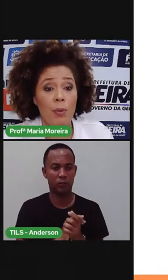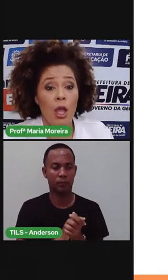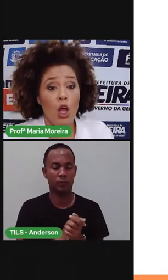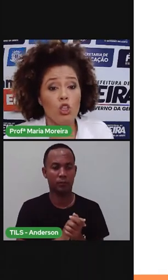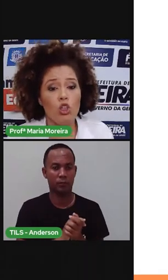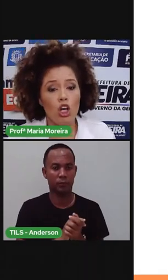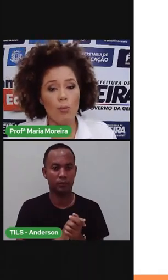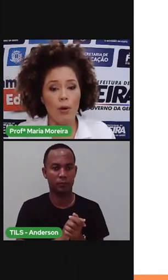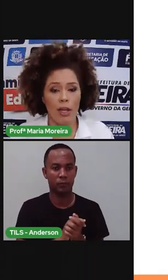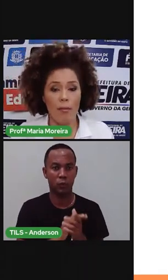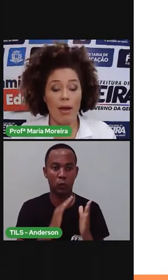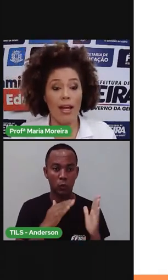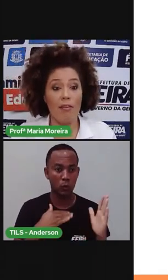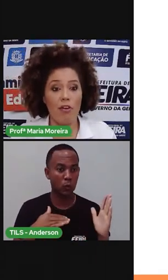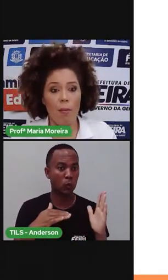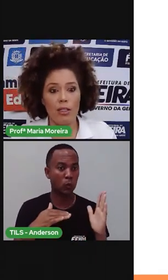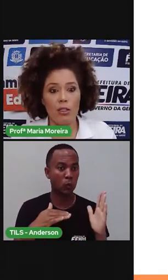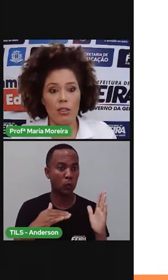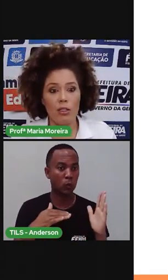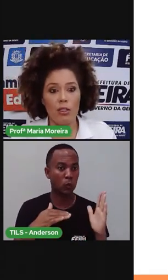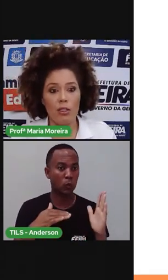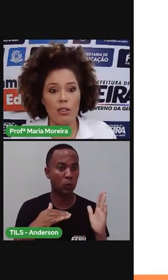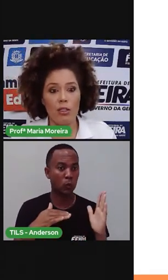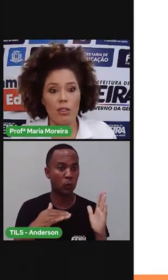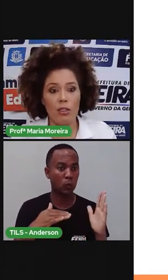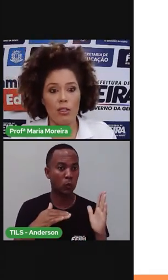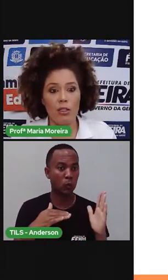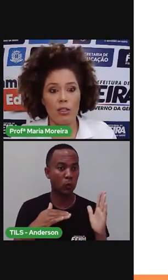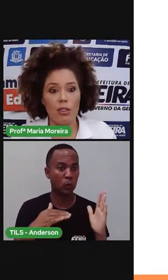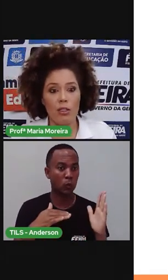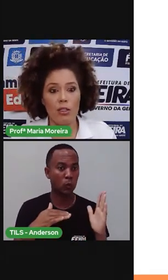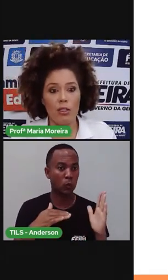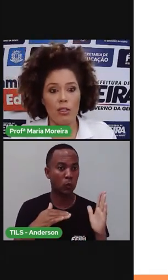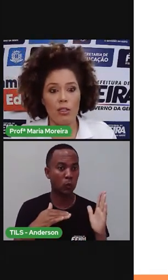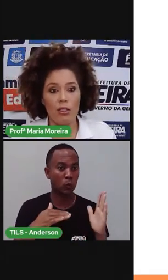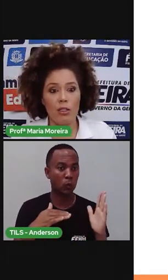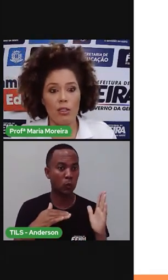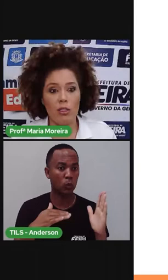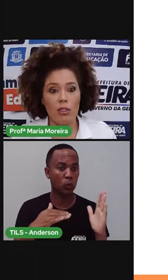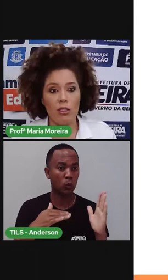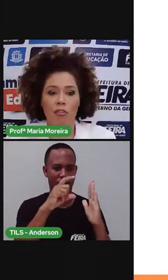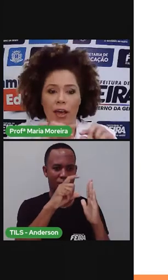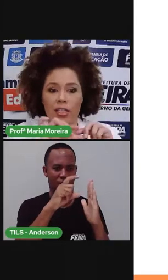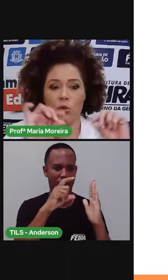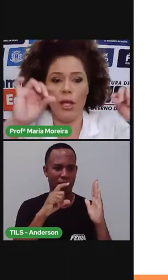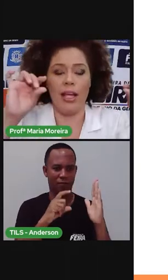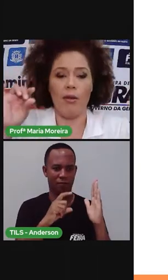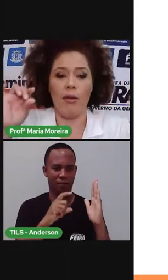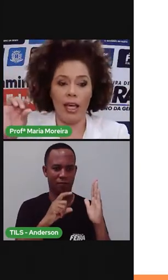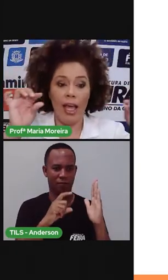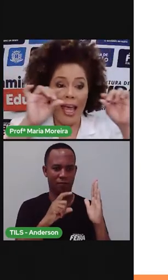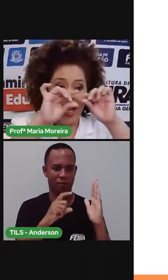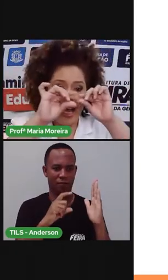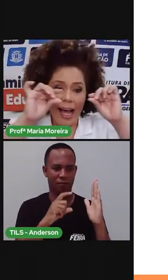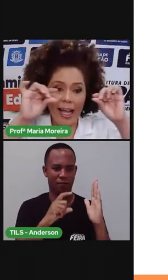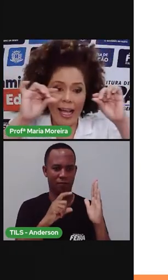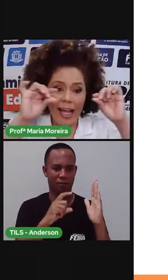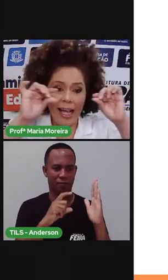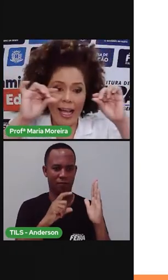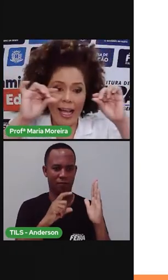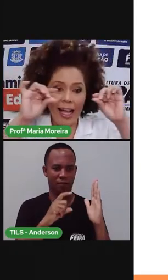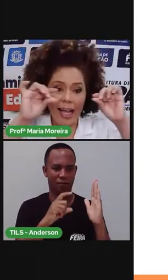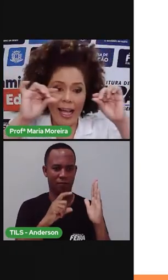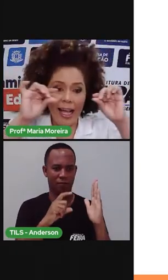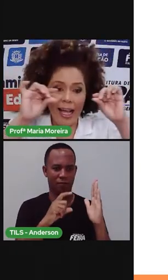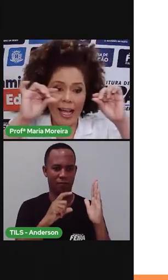certo? Todo poema, ele é formado por versos. Lembra que a Pró falou que o verso, ele é o quê? Cada